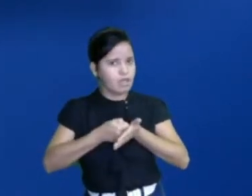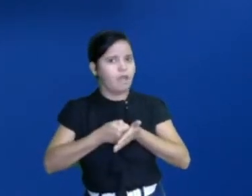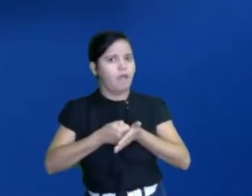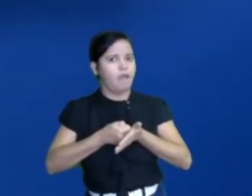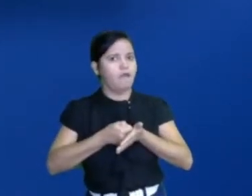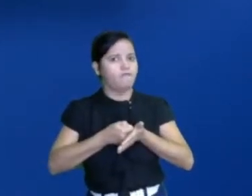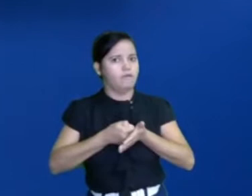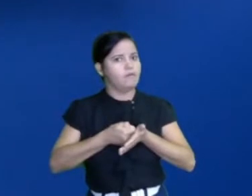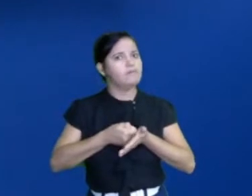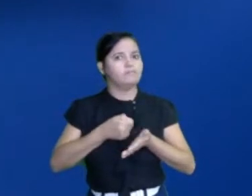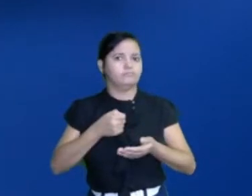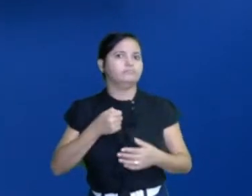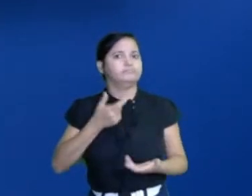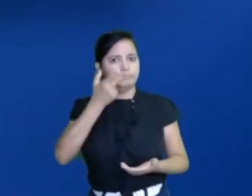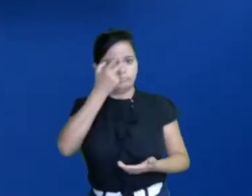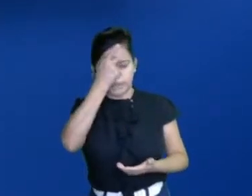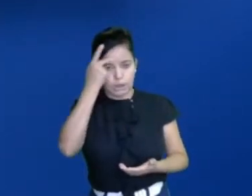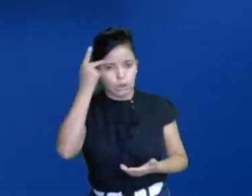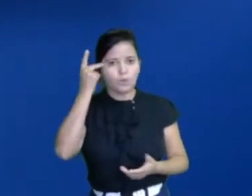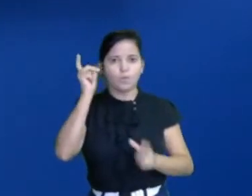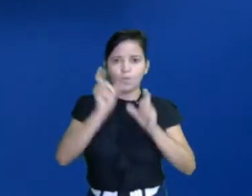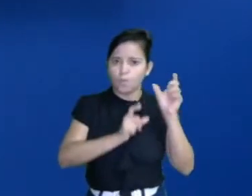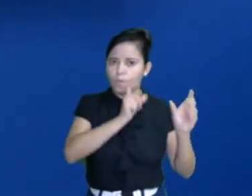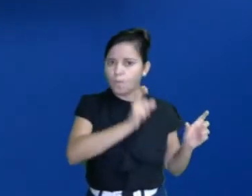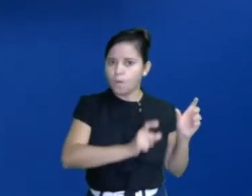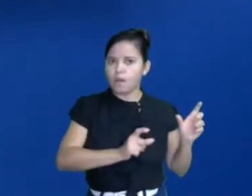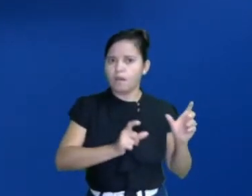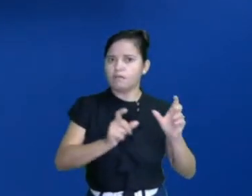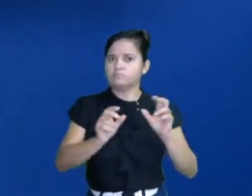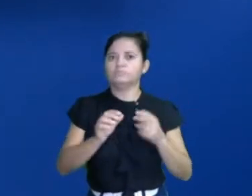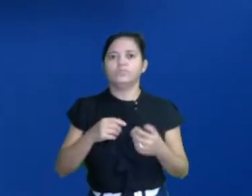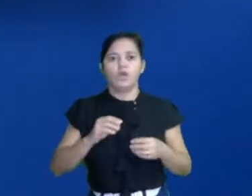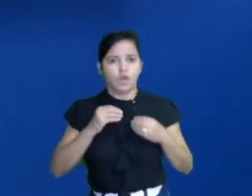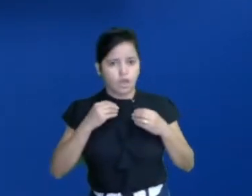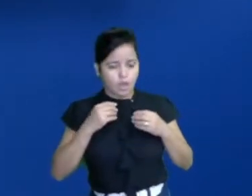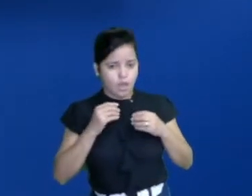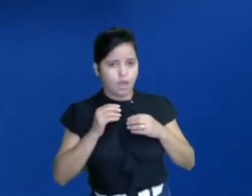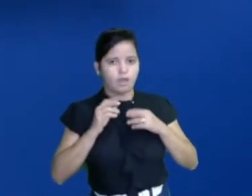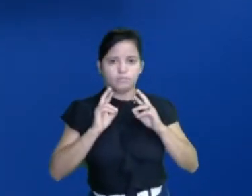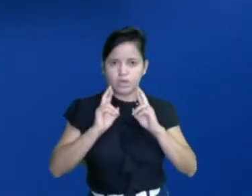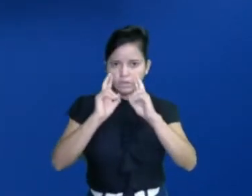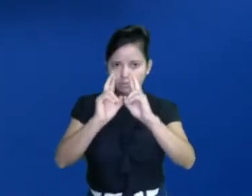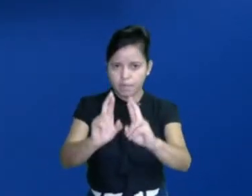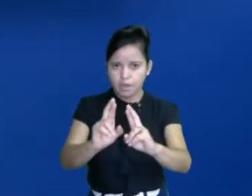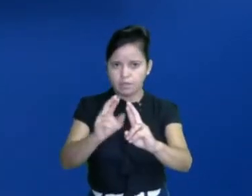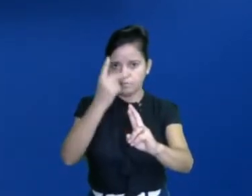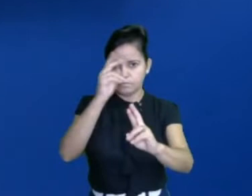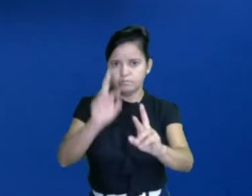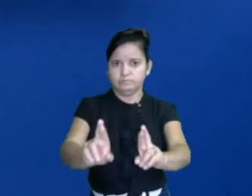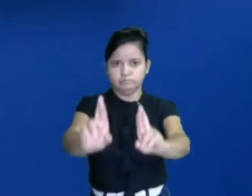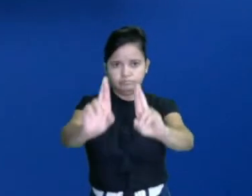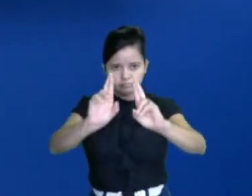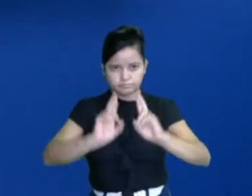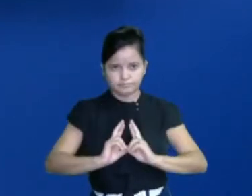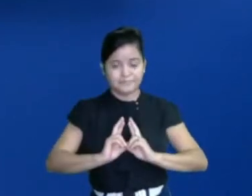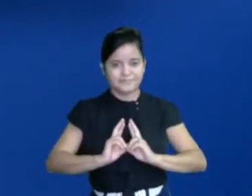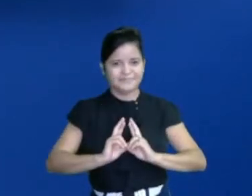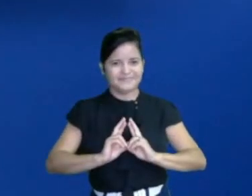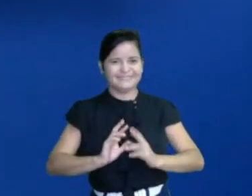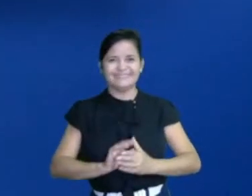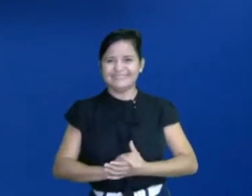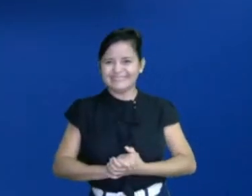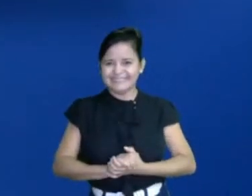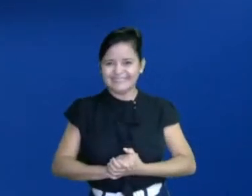cidadão. Dar respeito para receber o respeito. Beleza? Continuando.